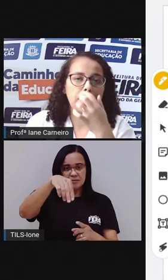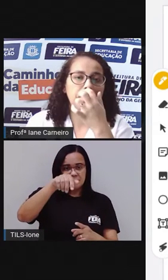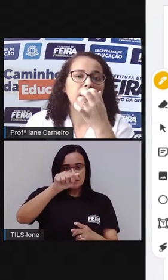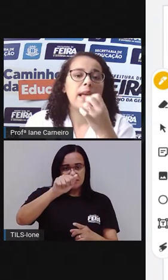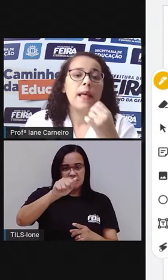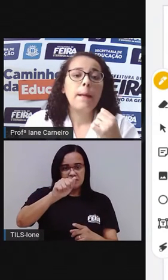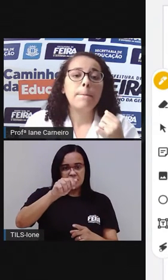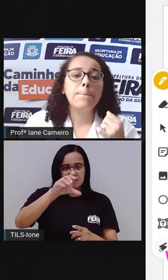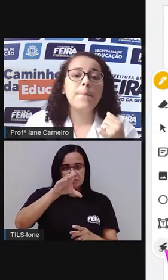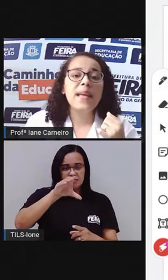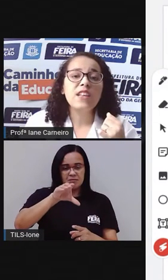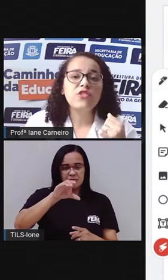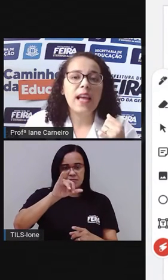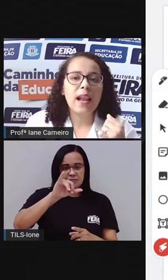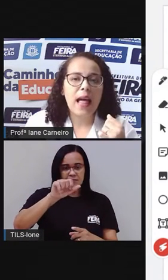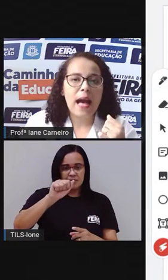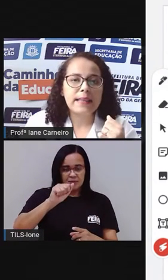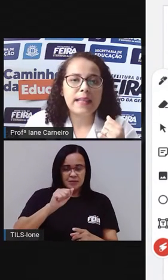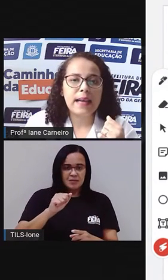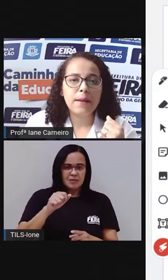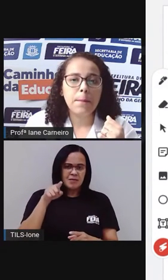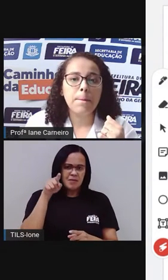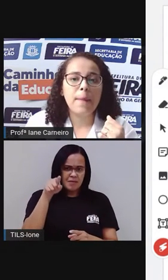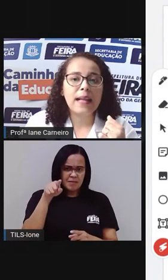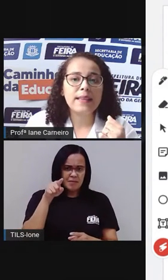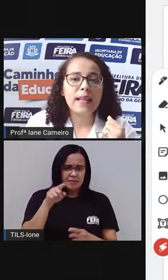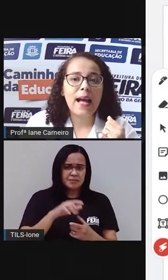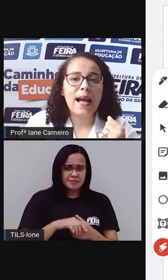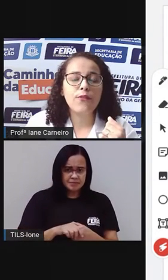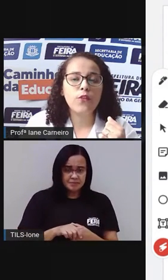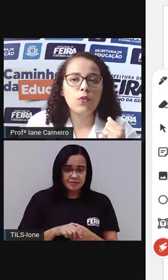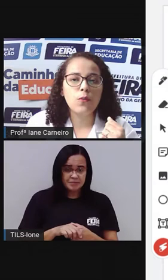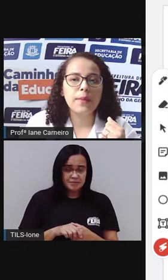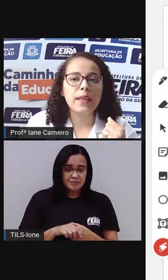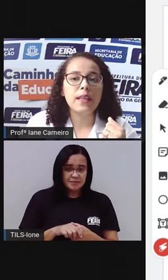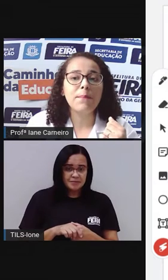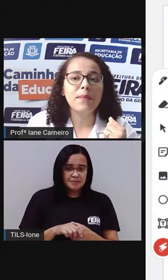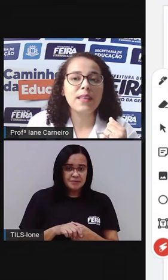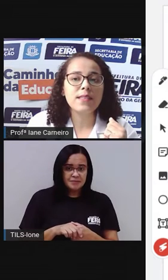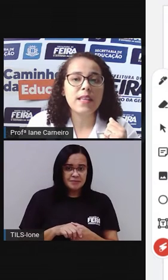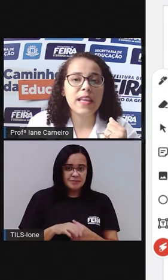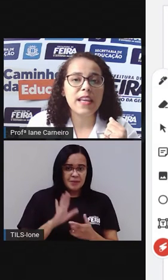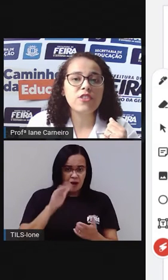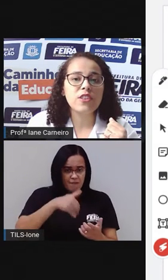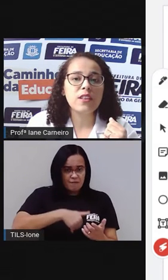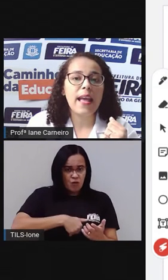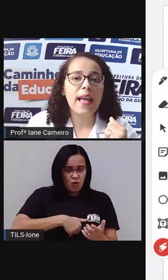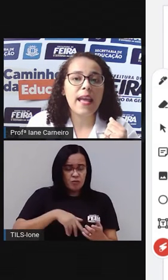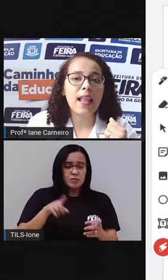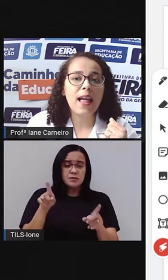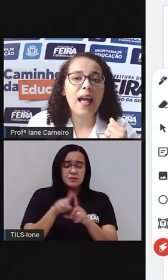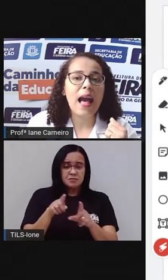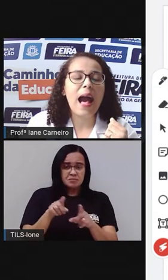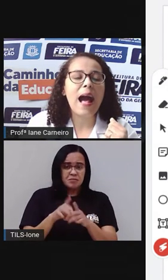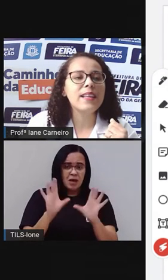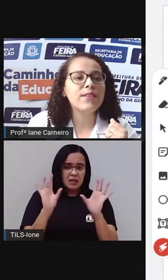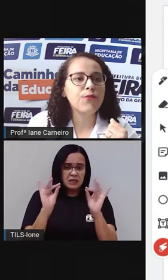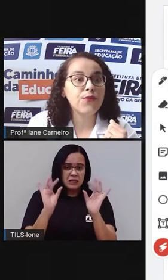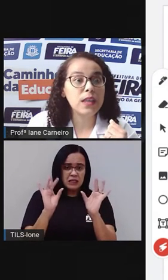Macia. Bem gelada mata a fome e minha sede, ela